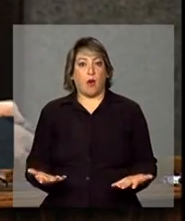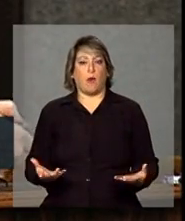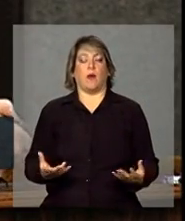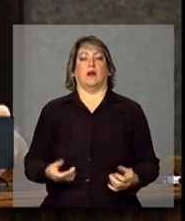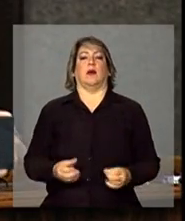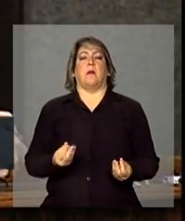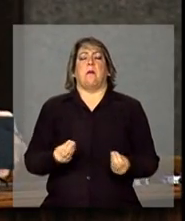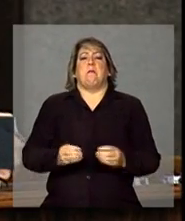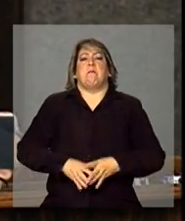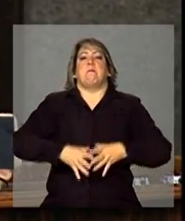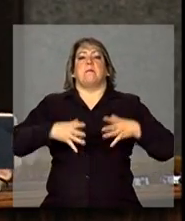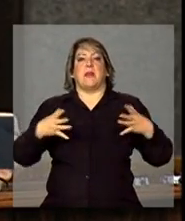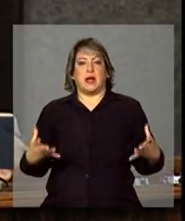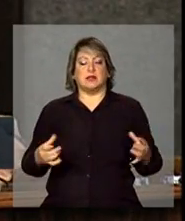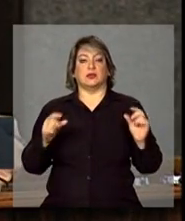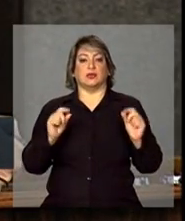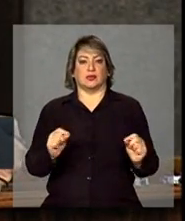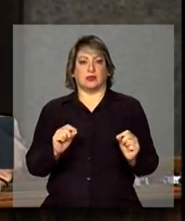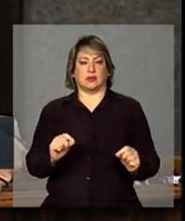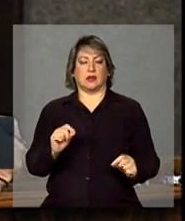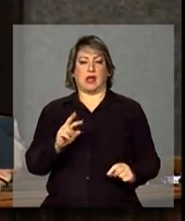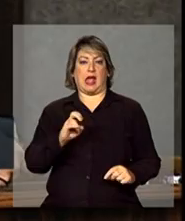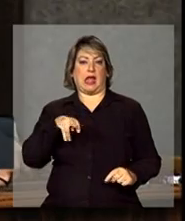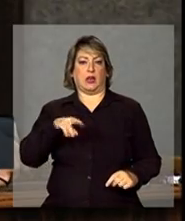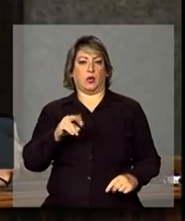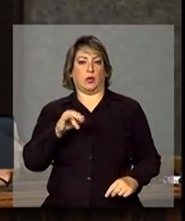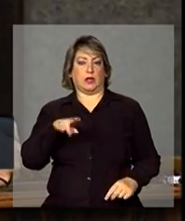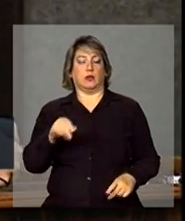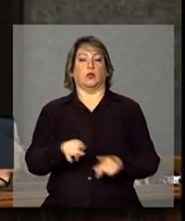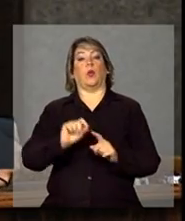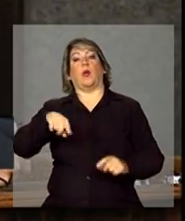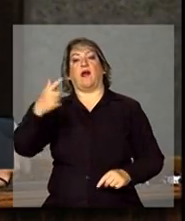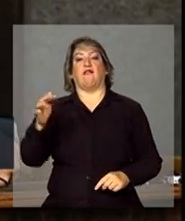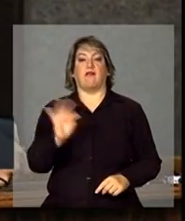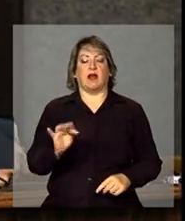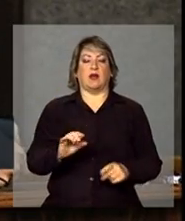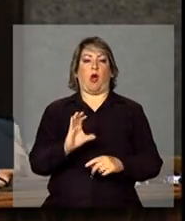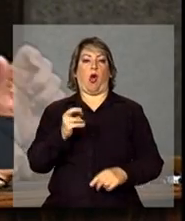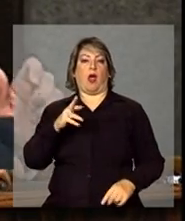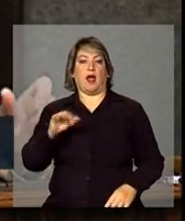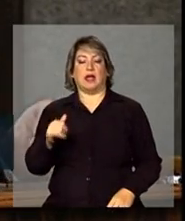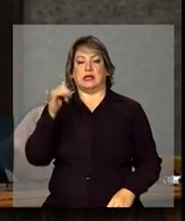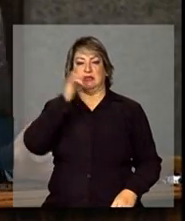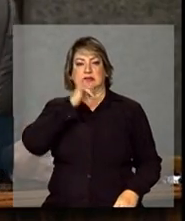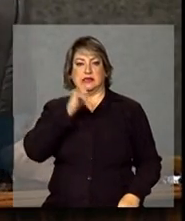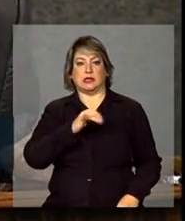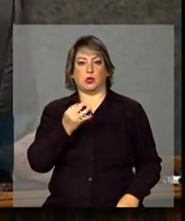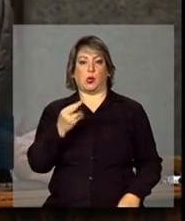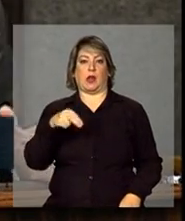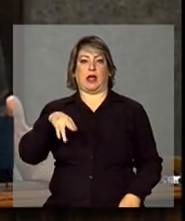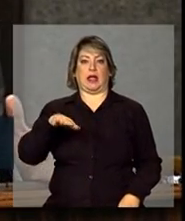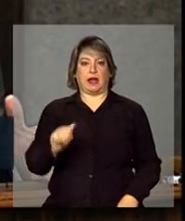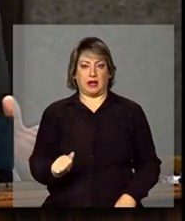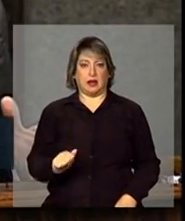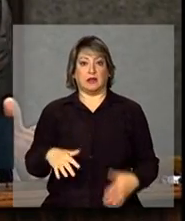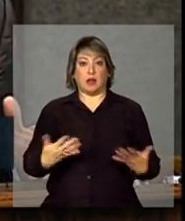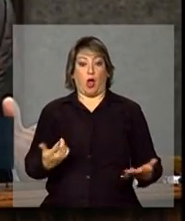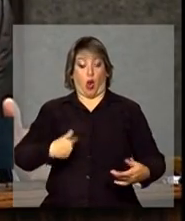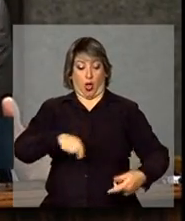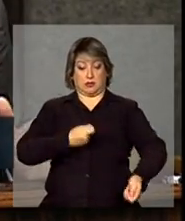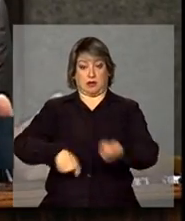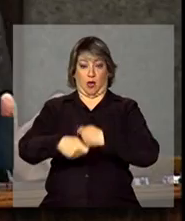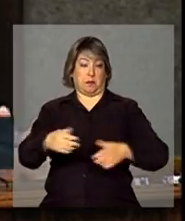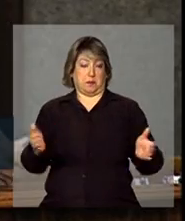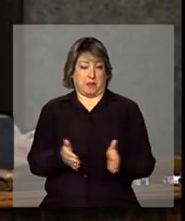mais do que o Reino Unido, do que a França, do que a Coreia, do que a Itália, do que a Turquia. Ou seja, os nossos pequenos